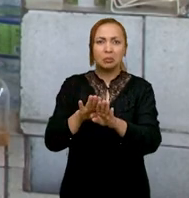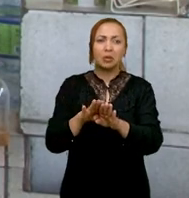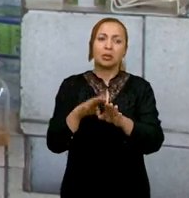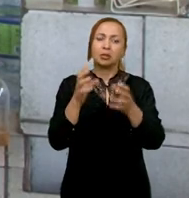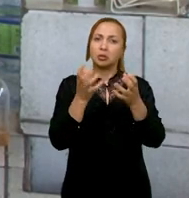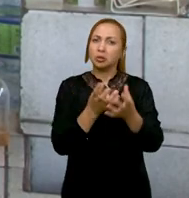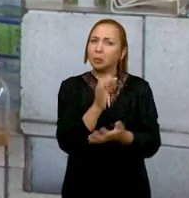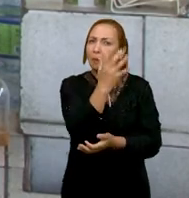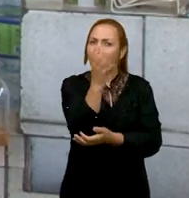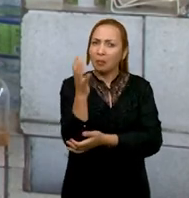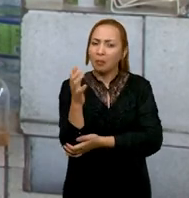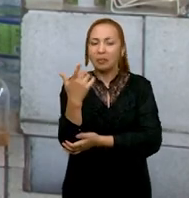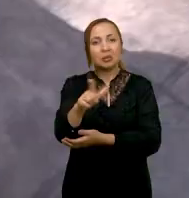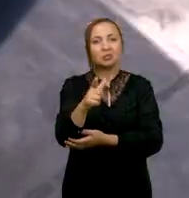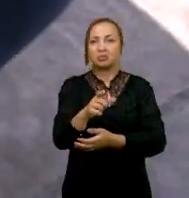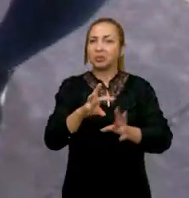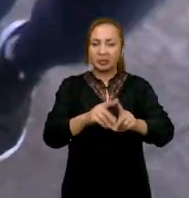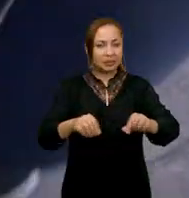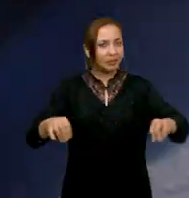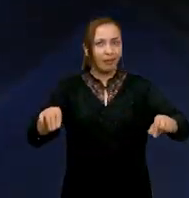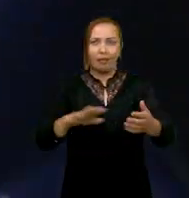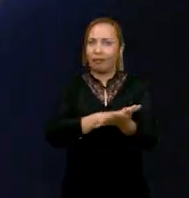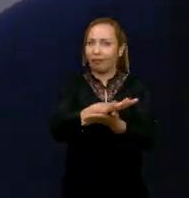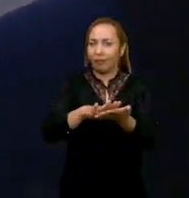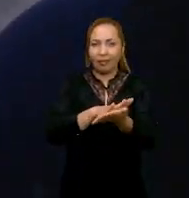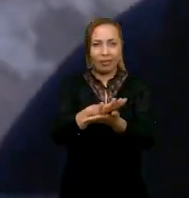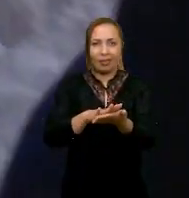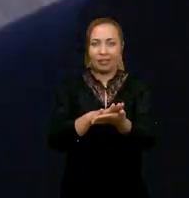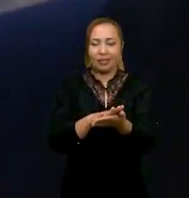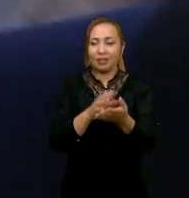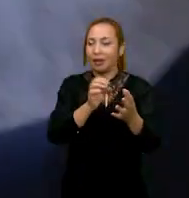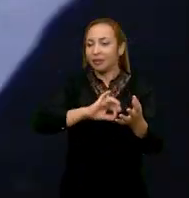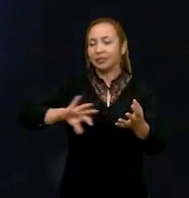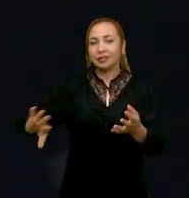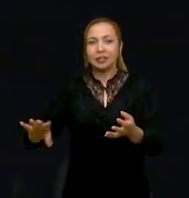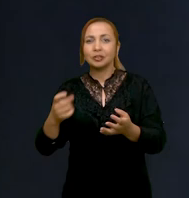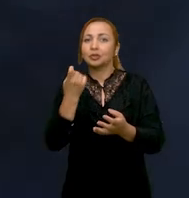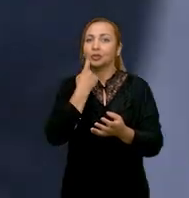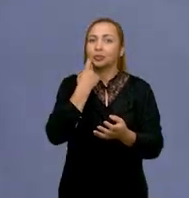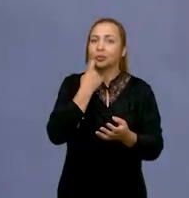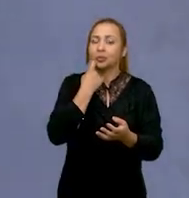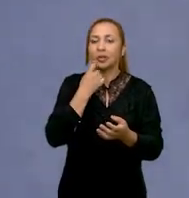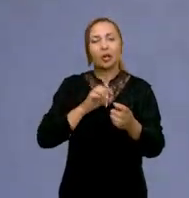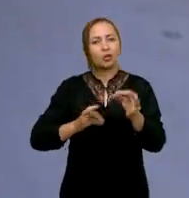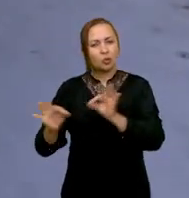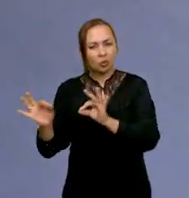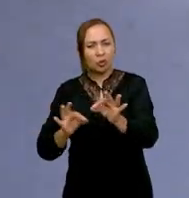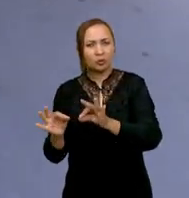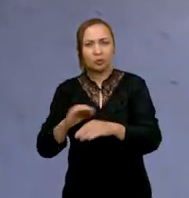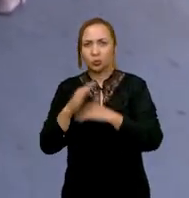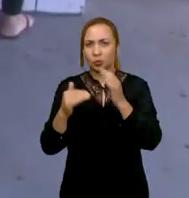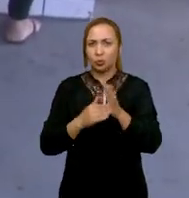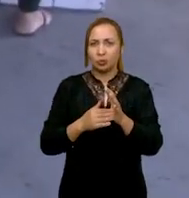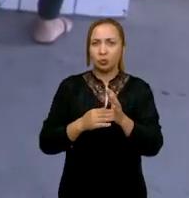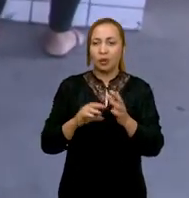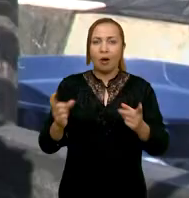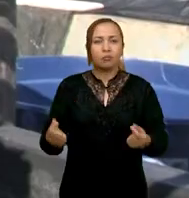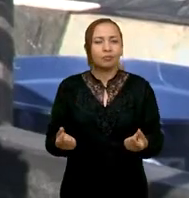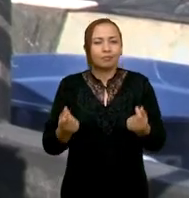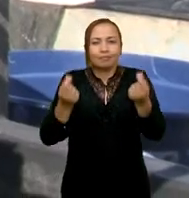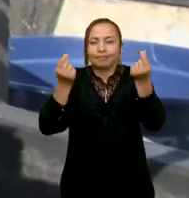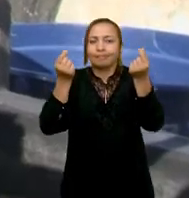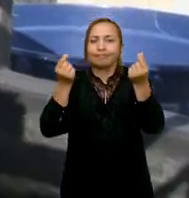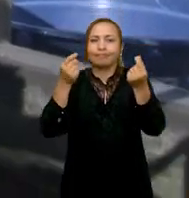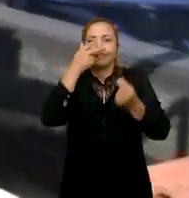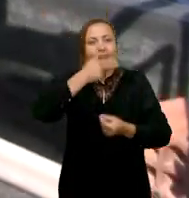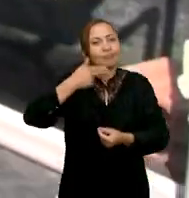O que acontece é que a água de descarte da criação das tilápias e dos organismos aquáticos de maneira geral, ela é